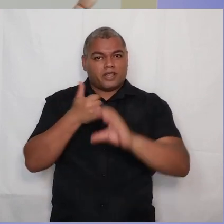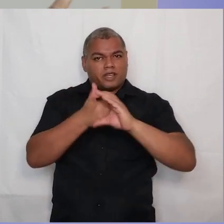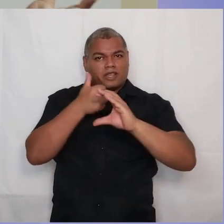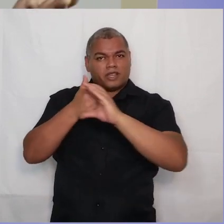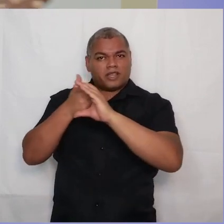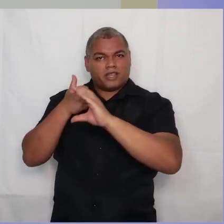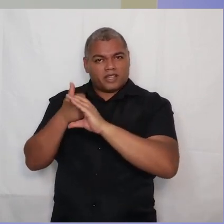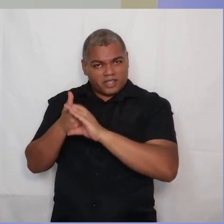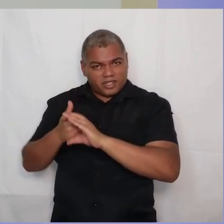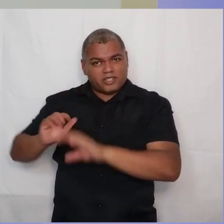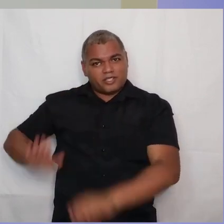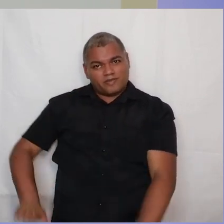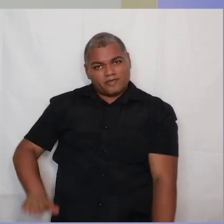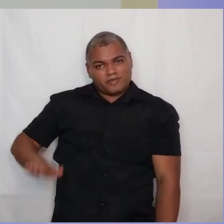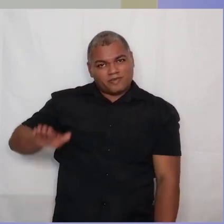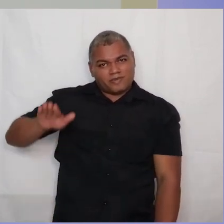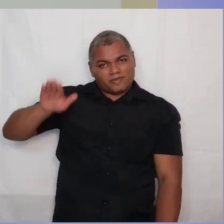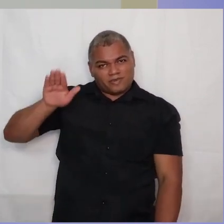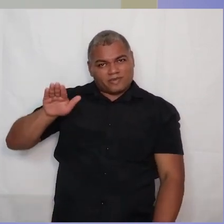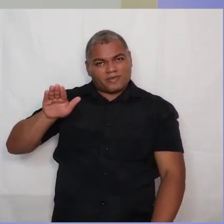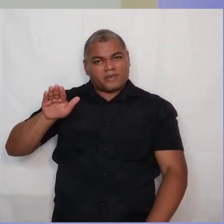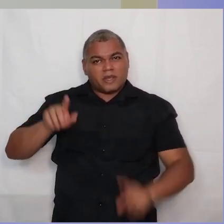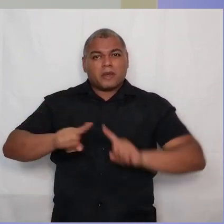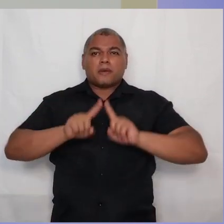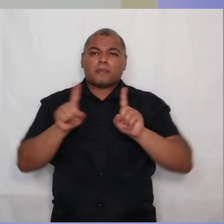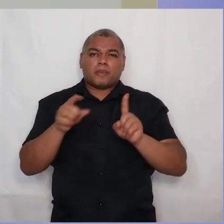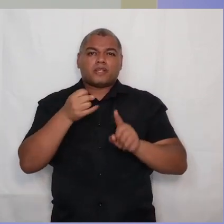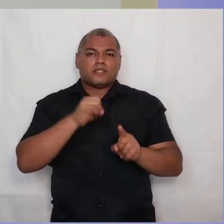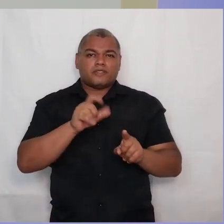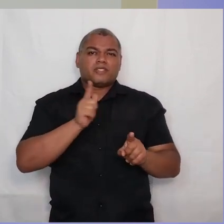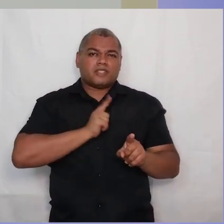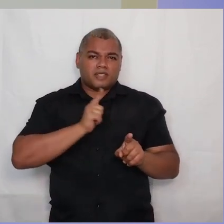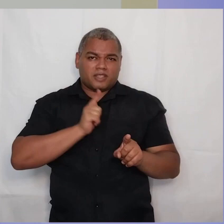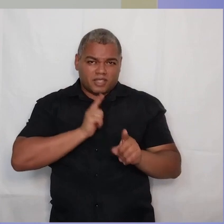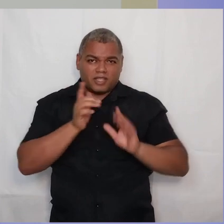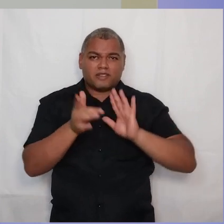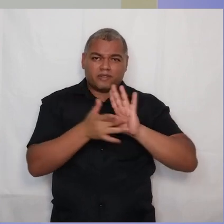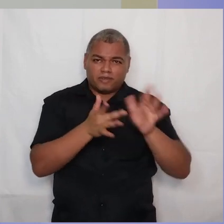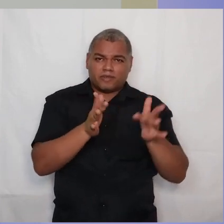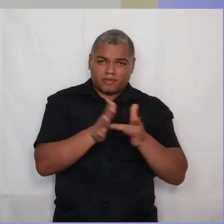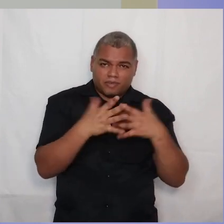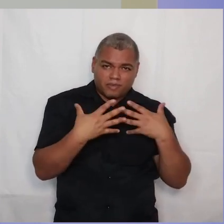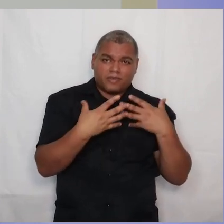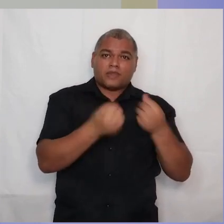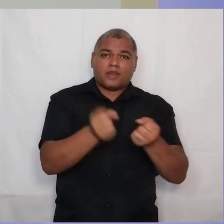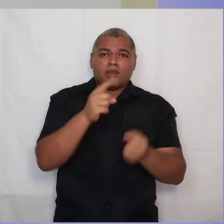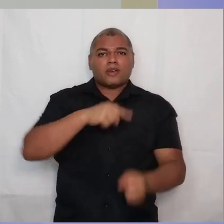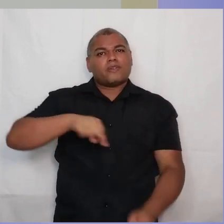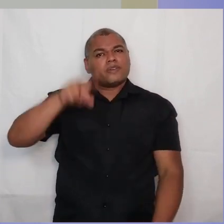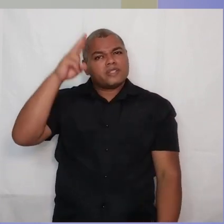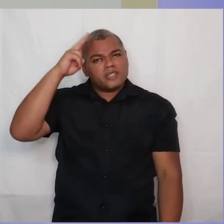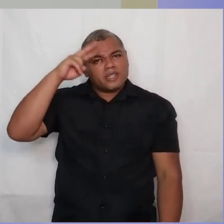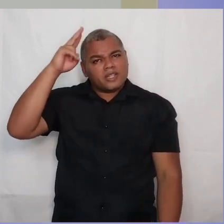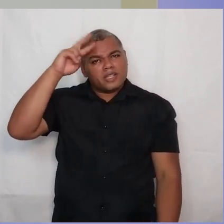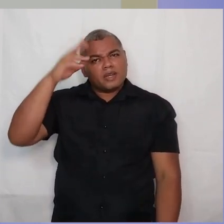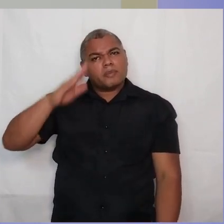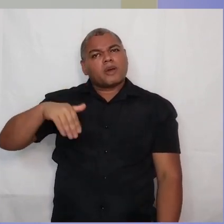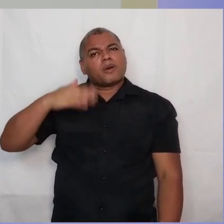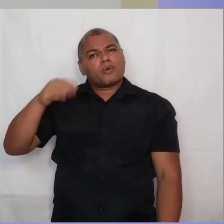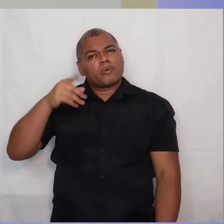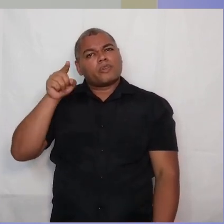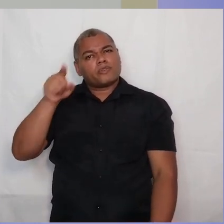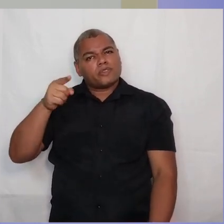acontece. Mas se você passou por um momento de conversão, então você se lembra de quando você era assim, separado da vida que Deus